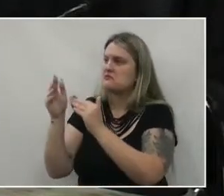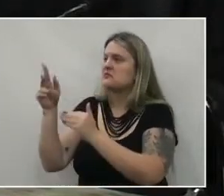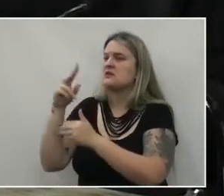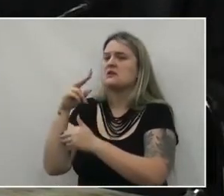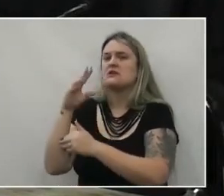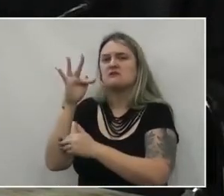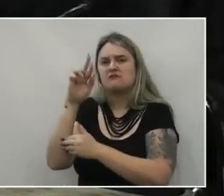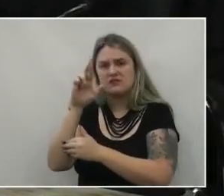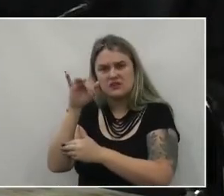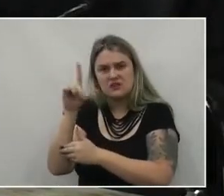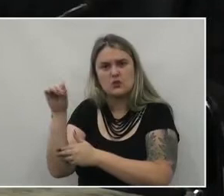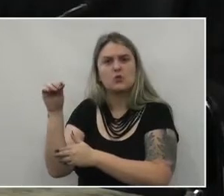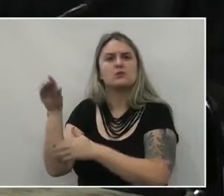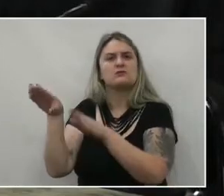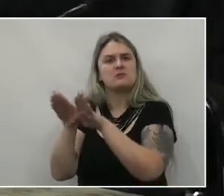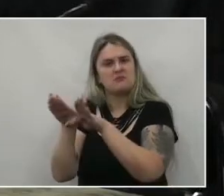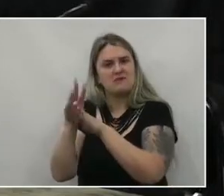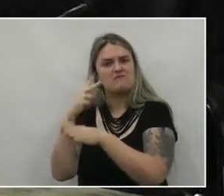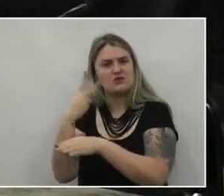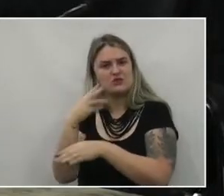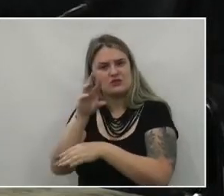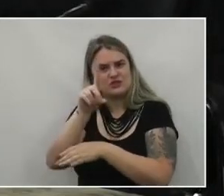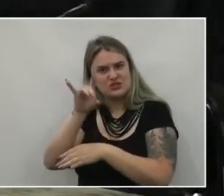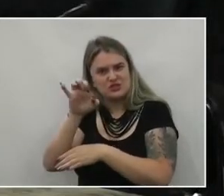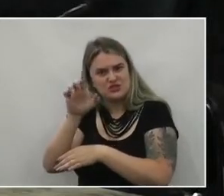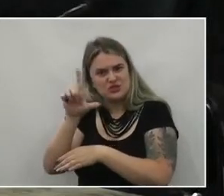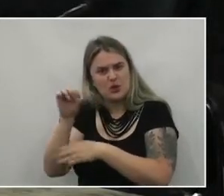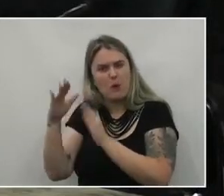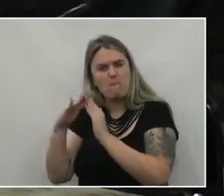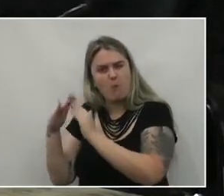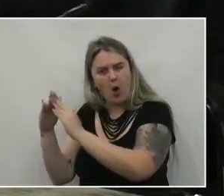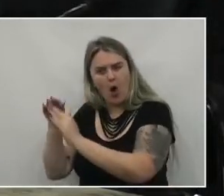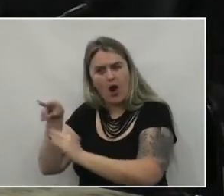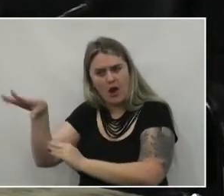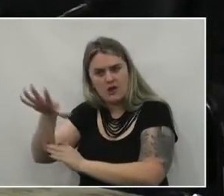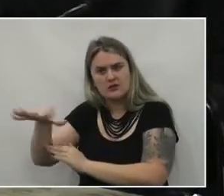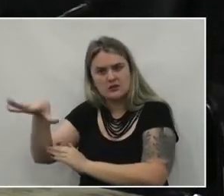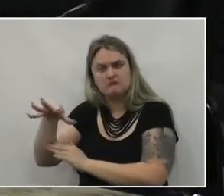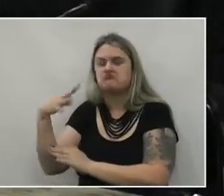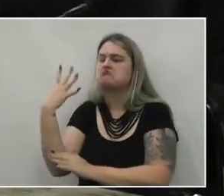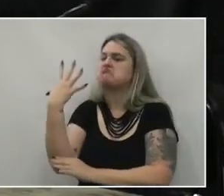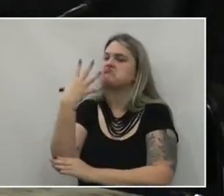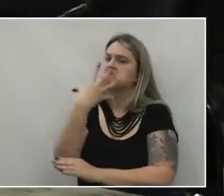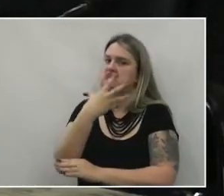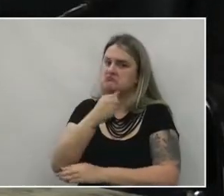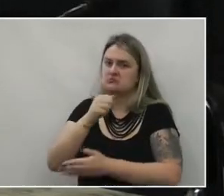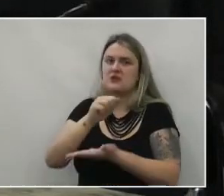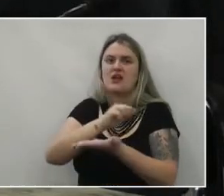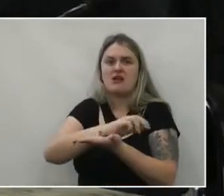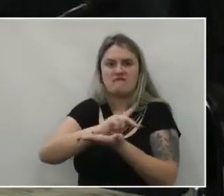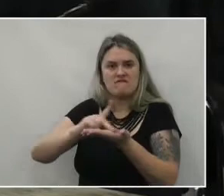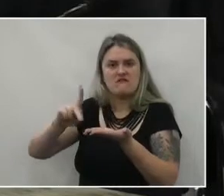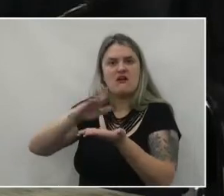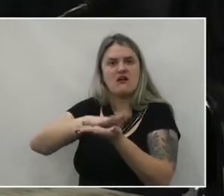Enfim, o pessoal que atua nessa região A Landra, o nosso presidente